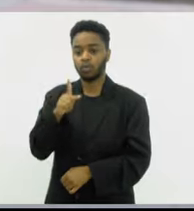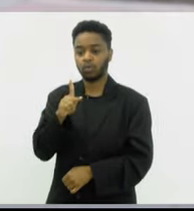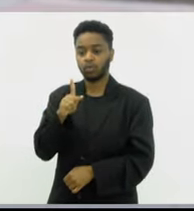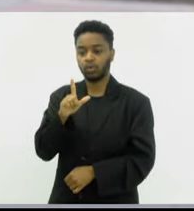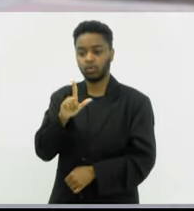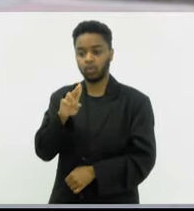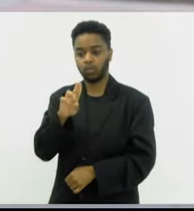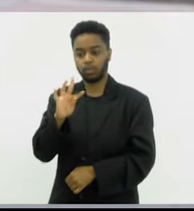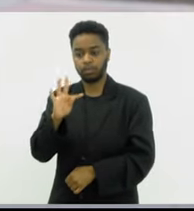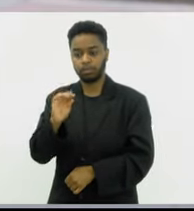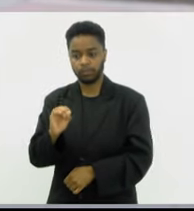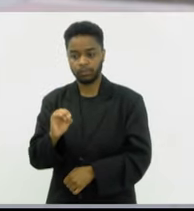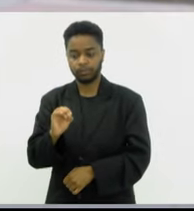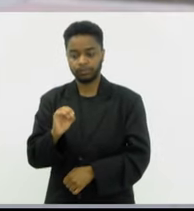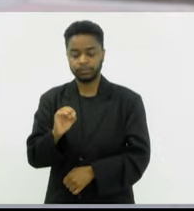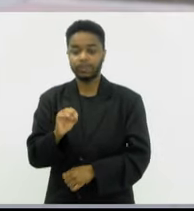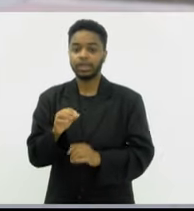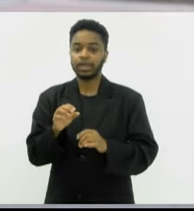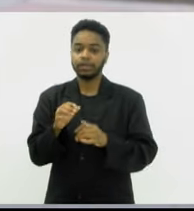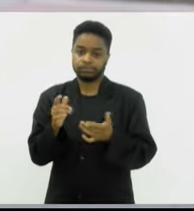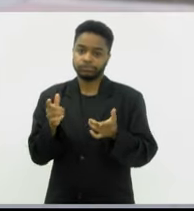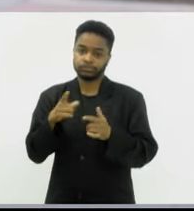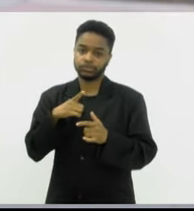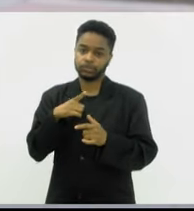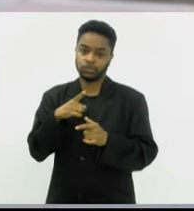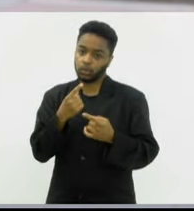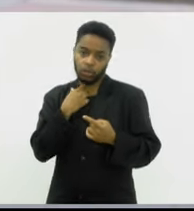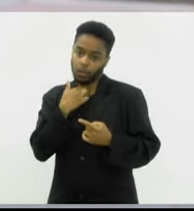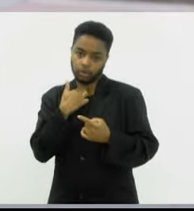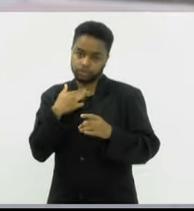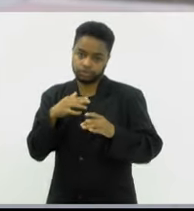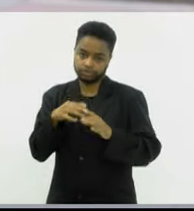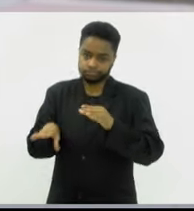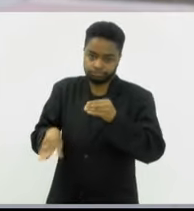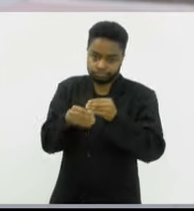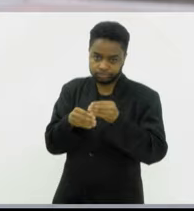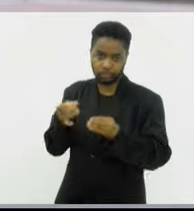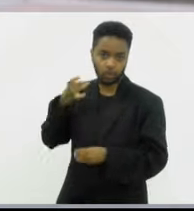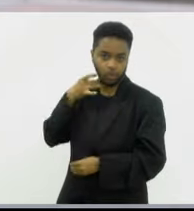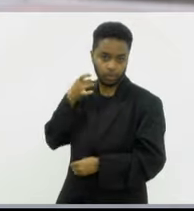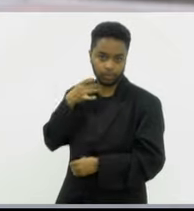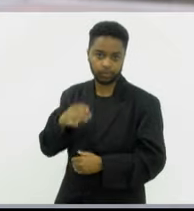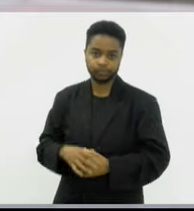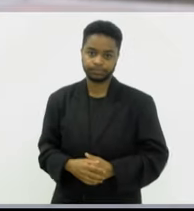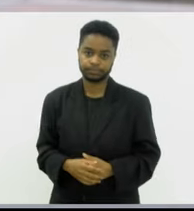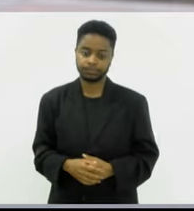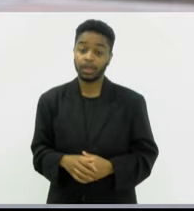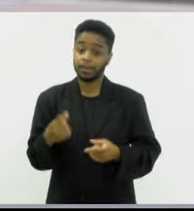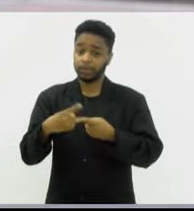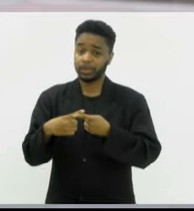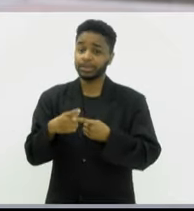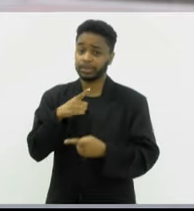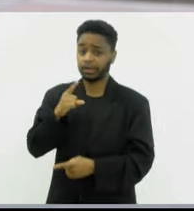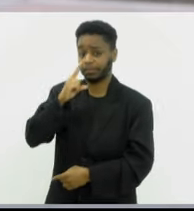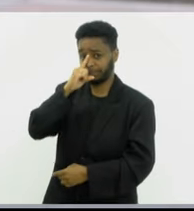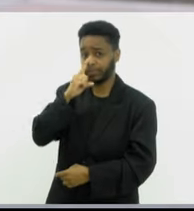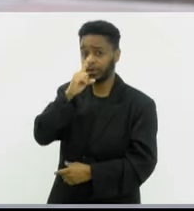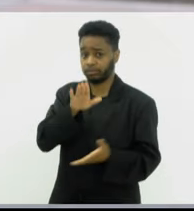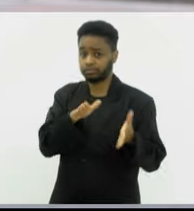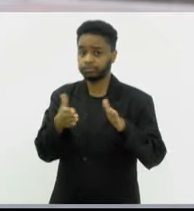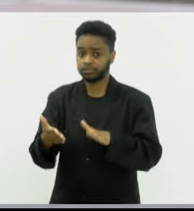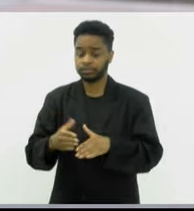que são contraindicados nesse caso. Então, essas mulheres realmente não devem fazer, porque vai aumentar o risco de morbidade.